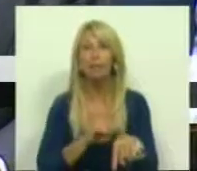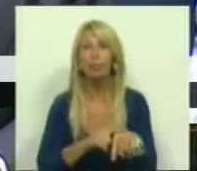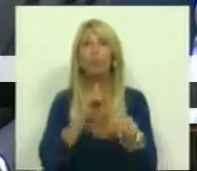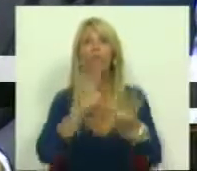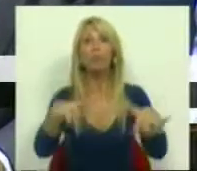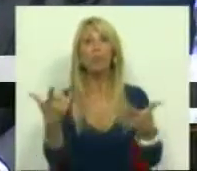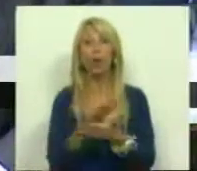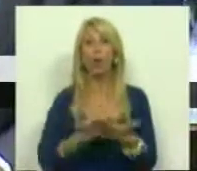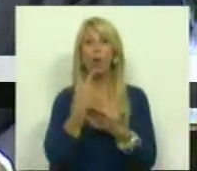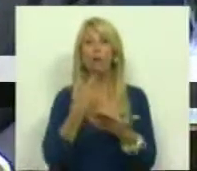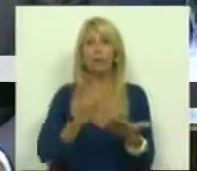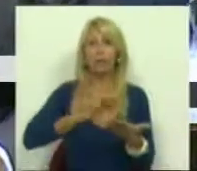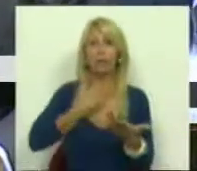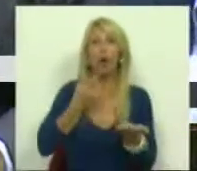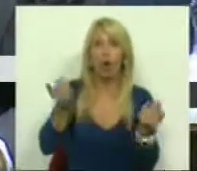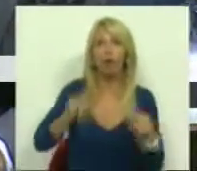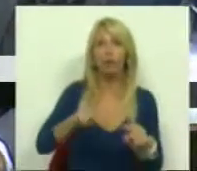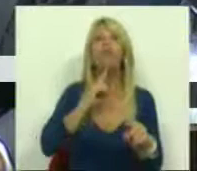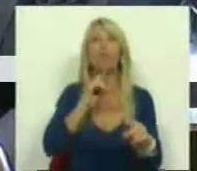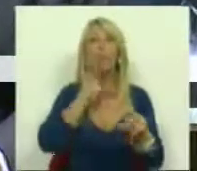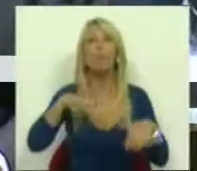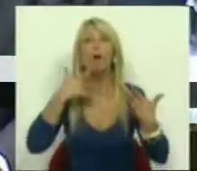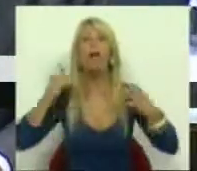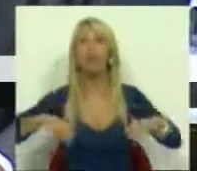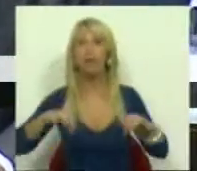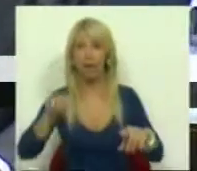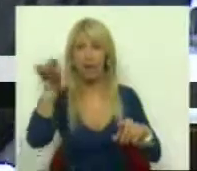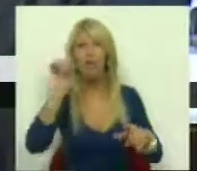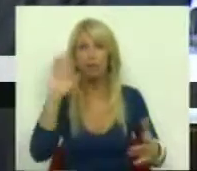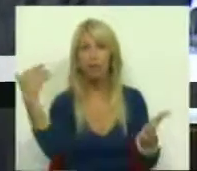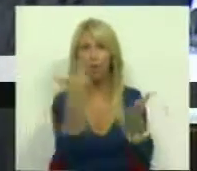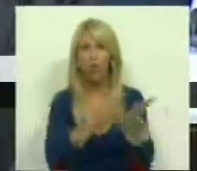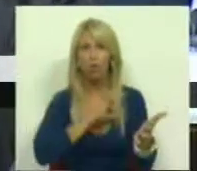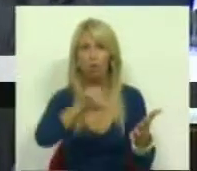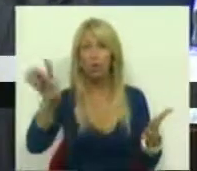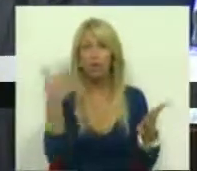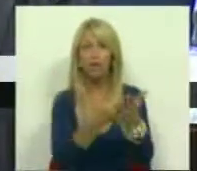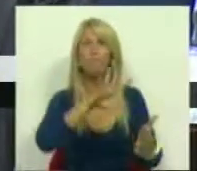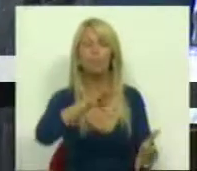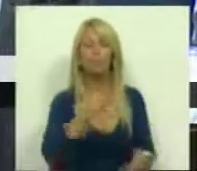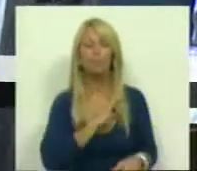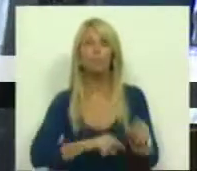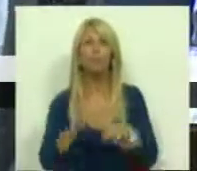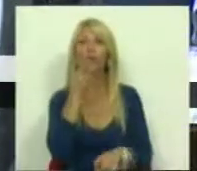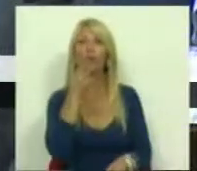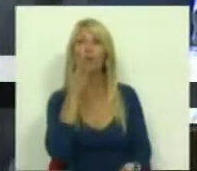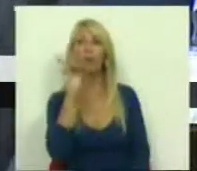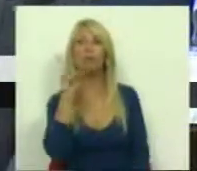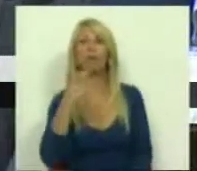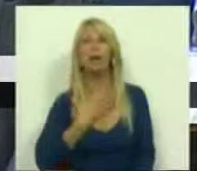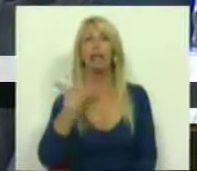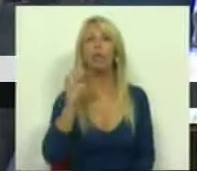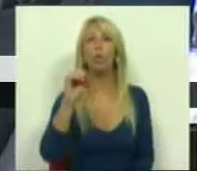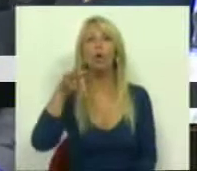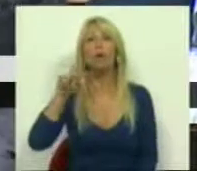já, evitar. É isso a que os senhores estão a conduzir o país. Sr. Deputado Henrique, Sr. Deputado Fernando Medina,